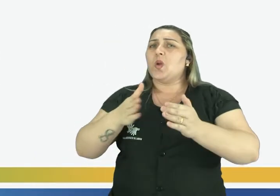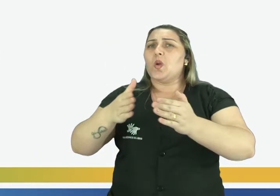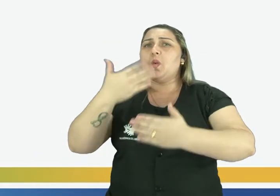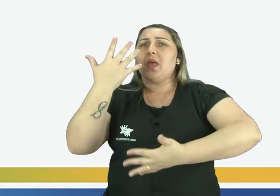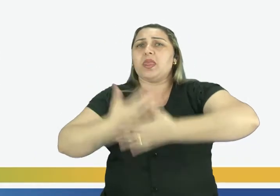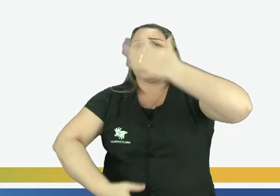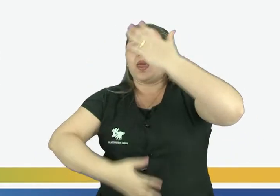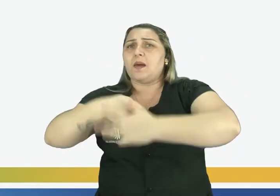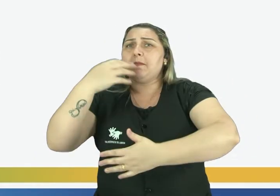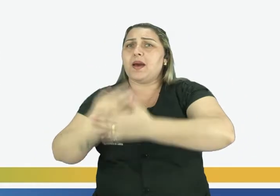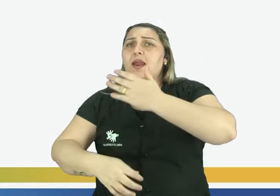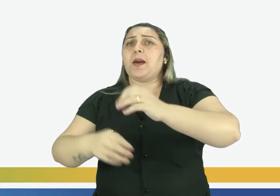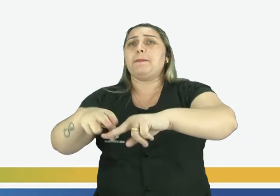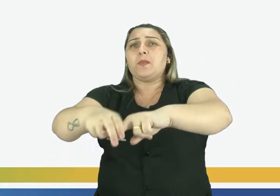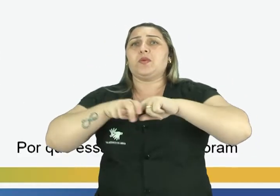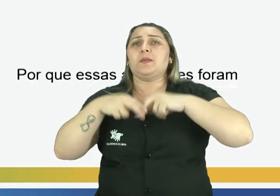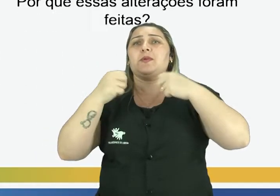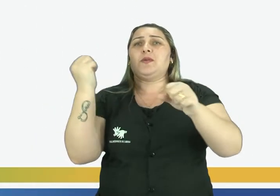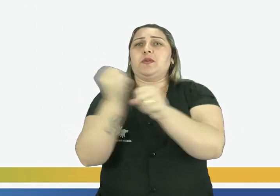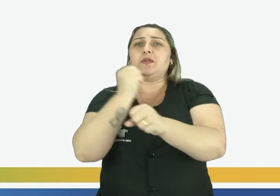Sem usar as embarcações.